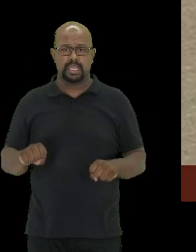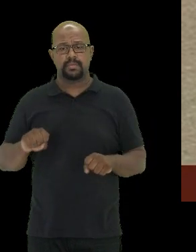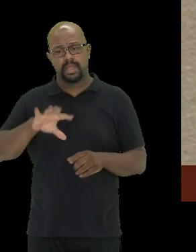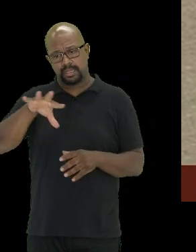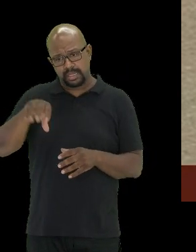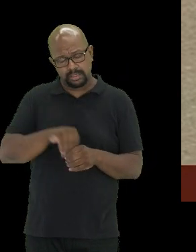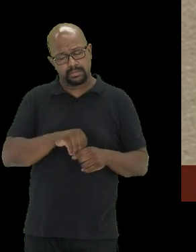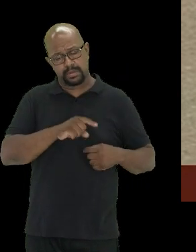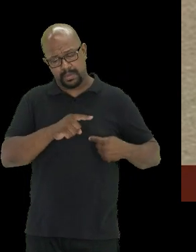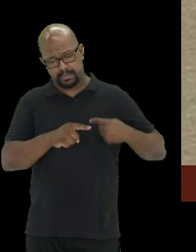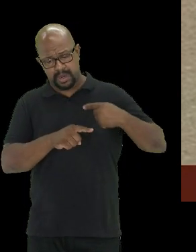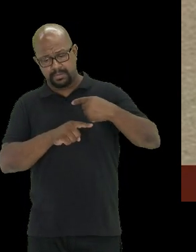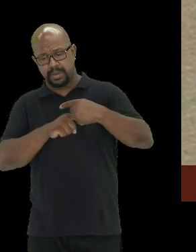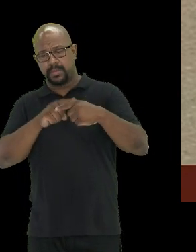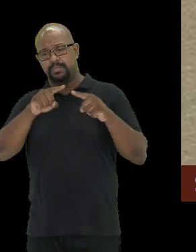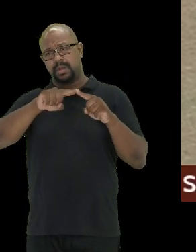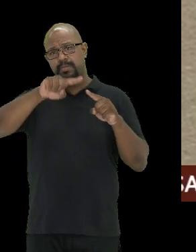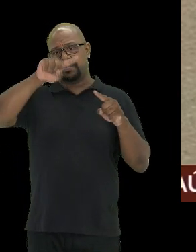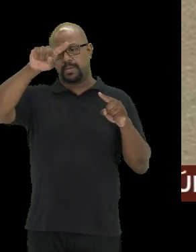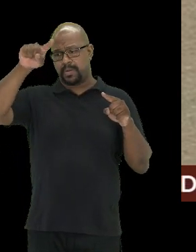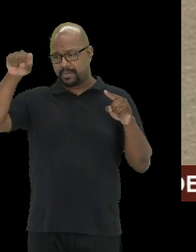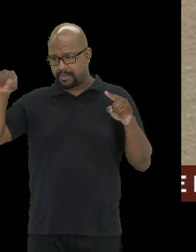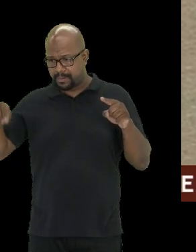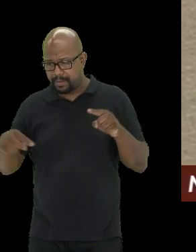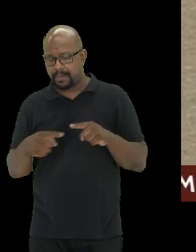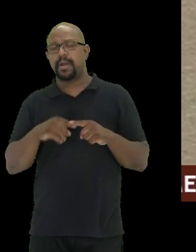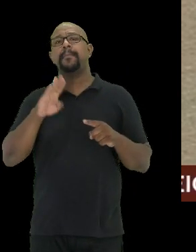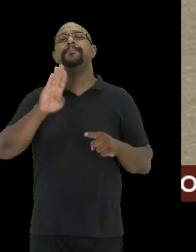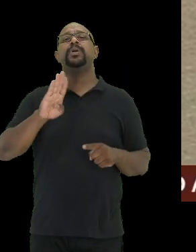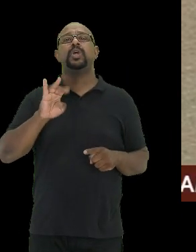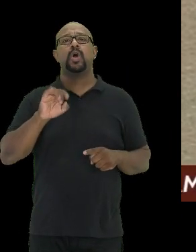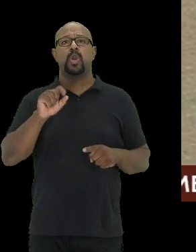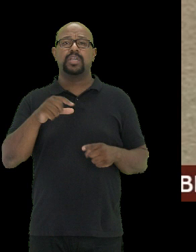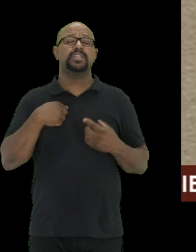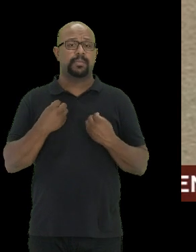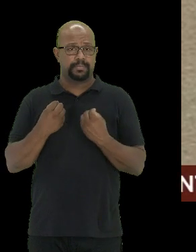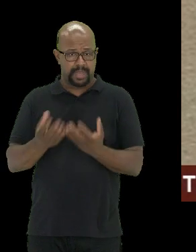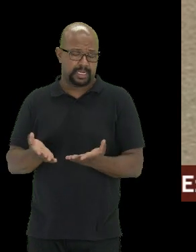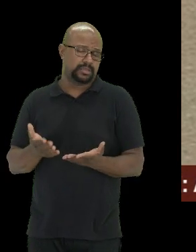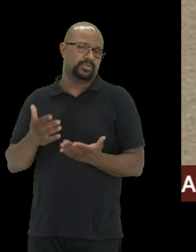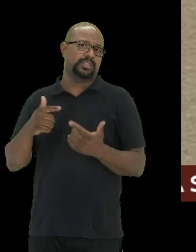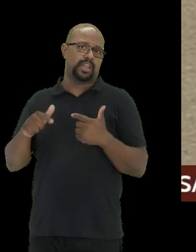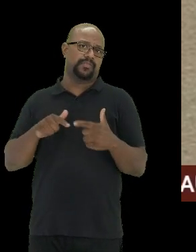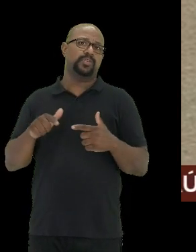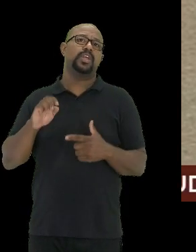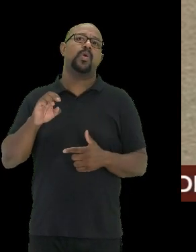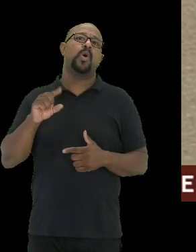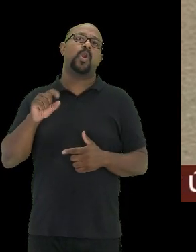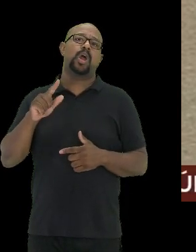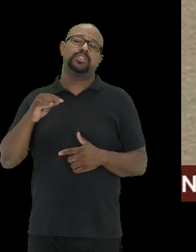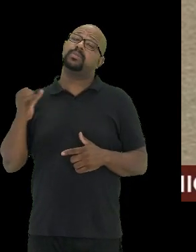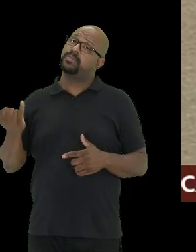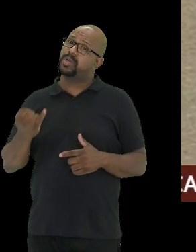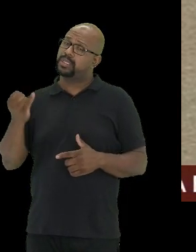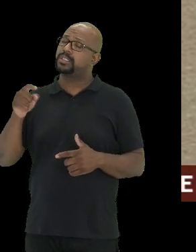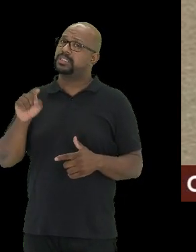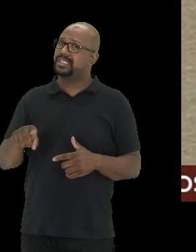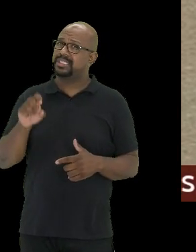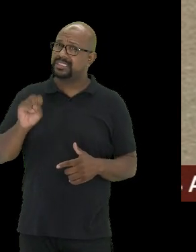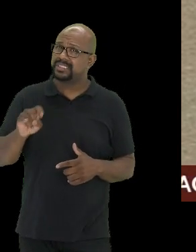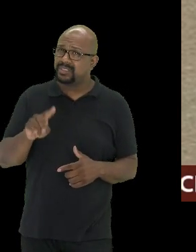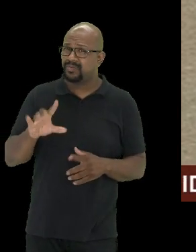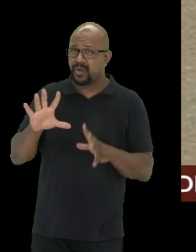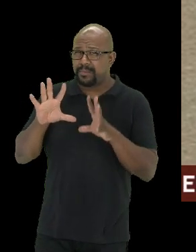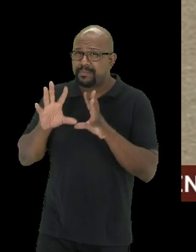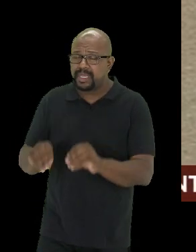uma cadeia biológica, fazem parte, prestam serviço biológico importante e que se isso for